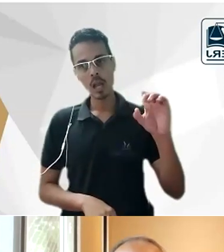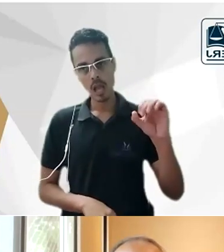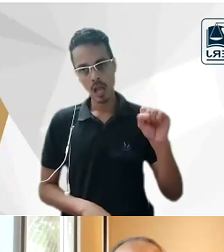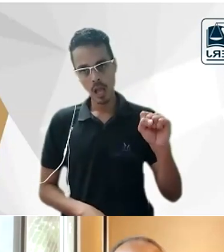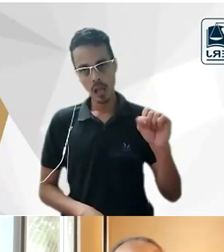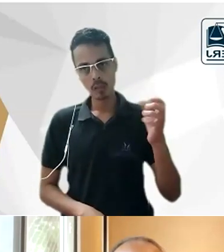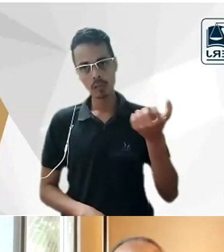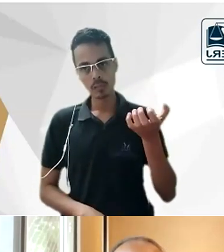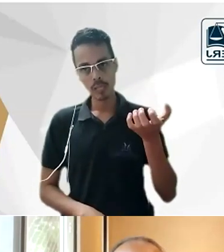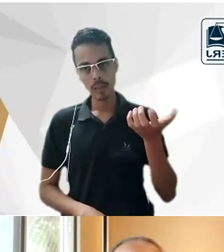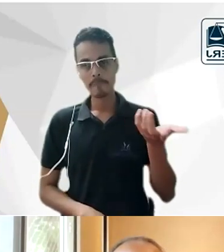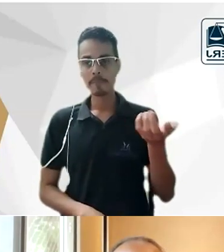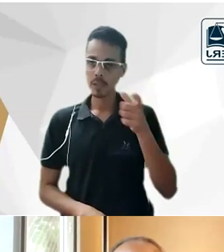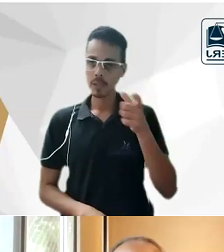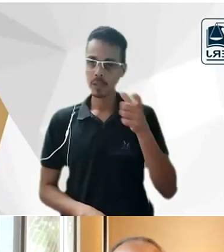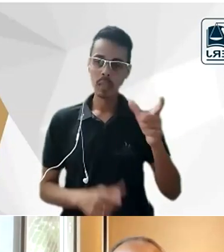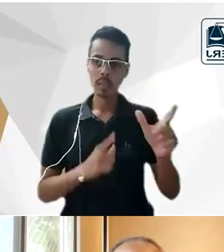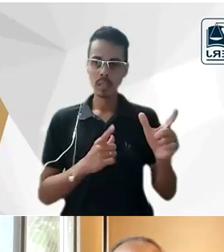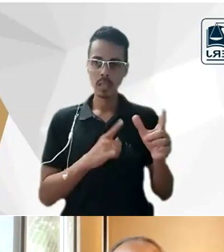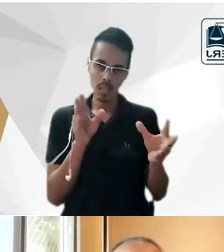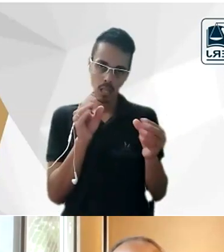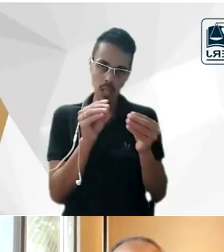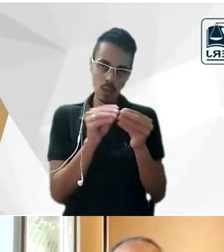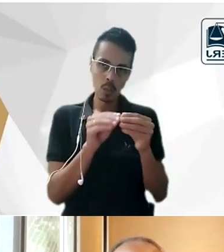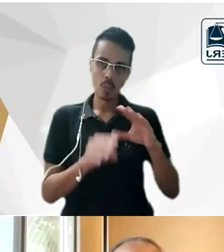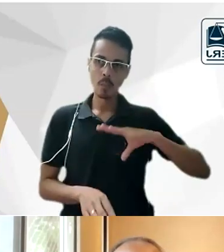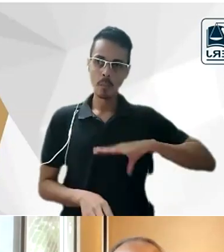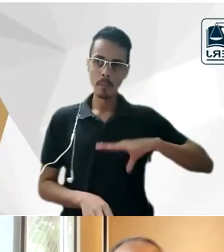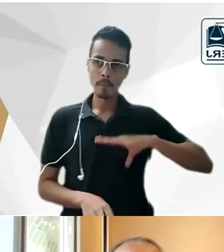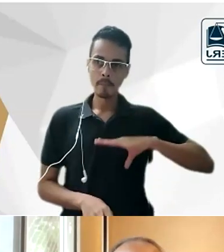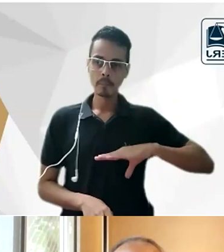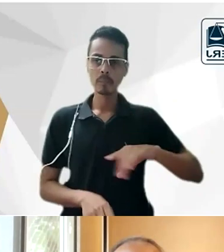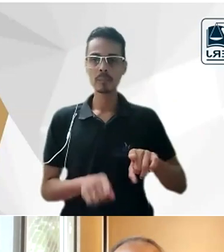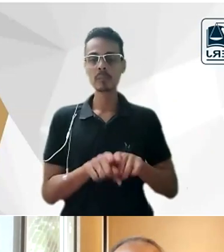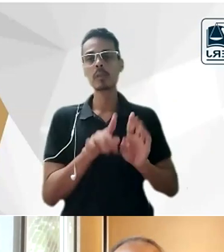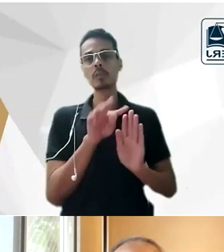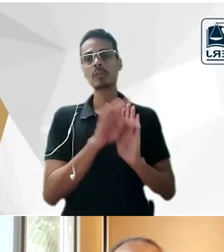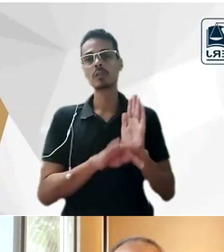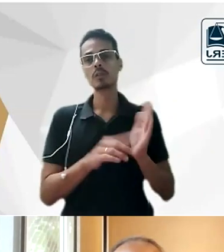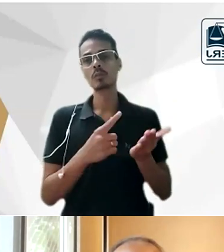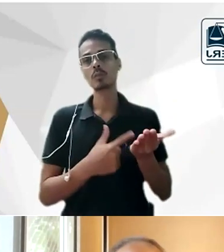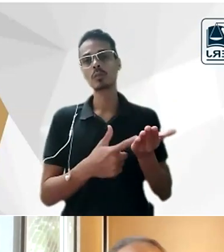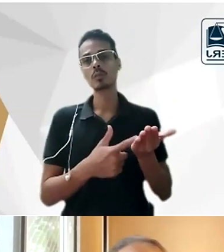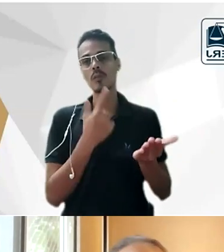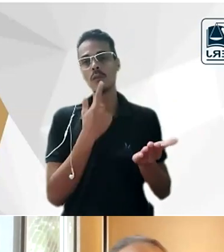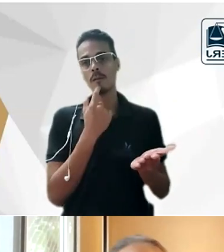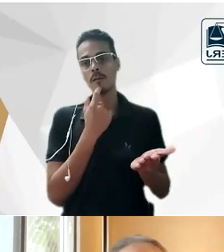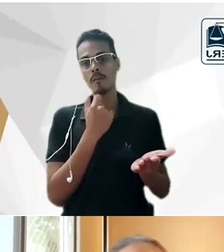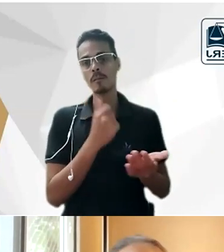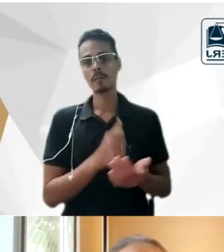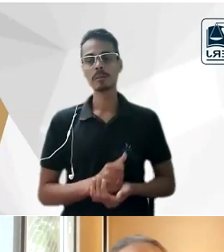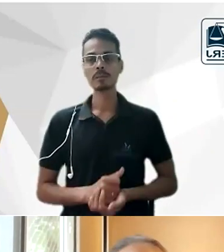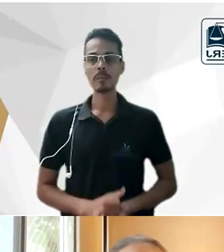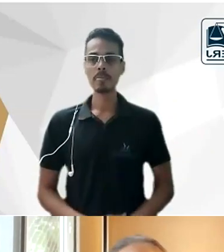pequeno resumo da tese em português além do texto publicado no livro vermelho sobre a recepção do Yering sobre